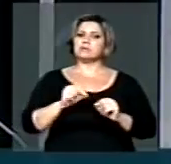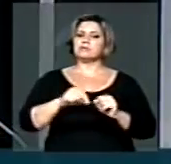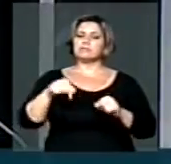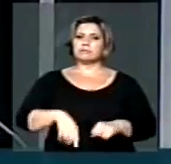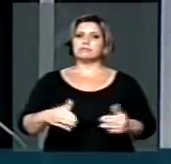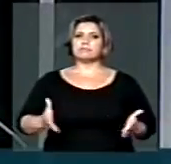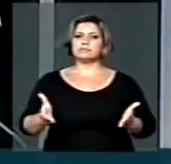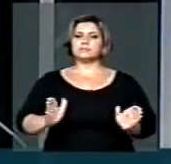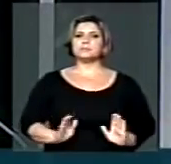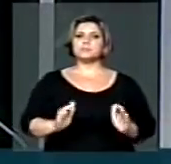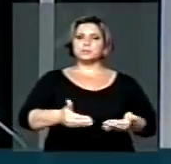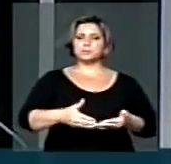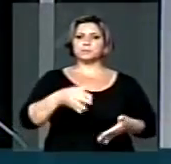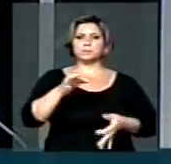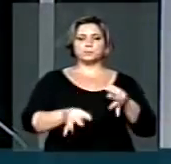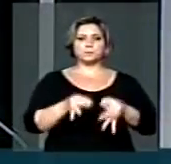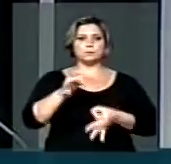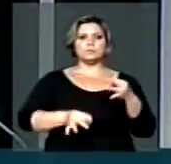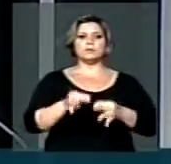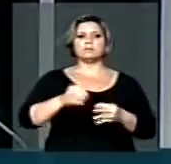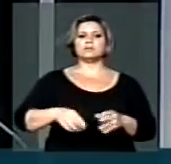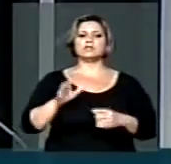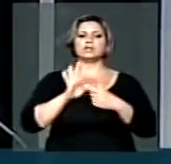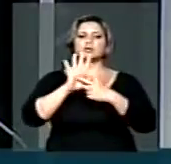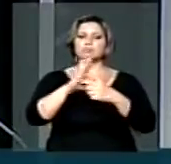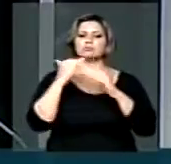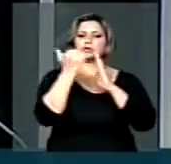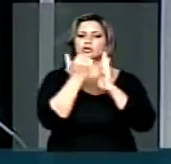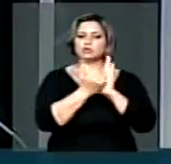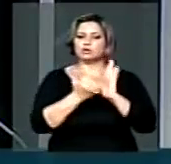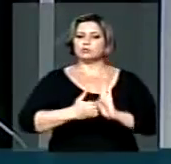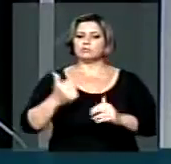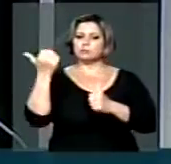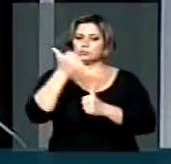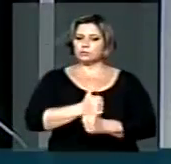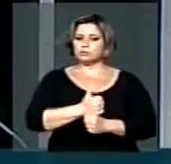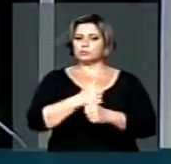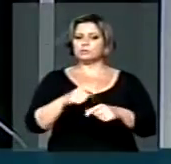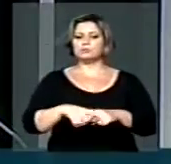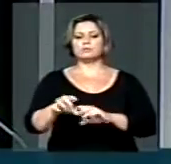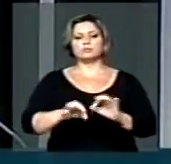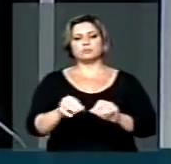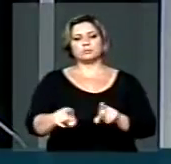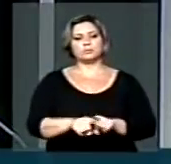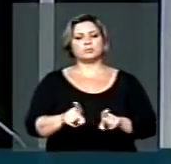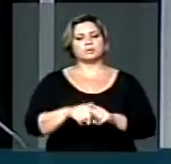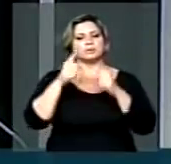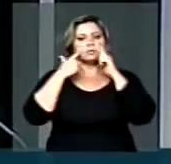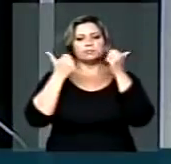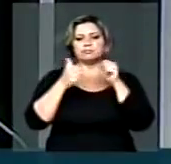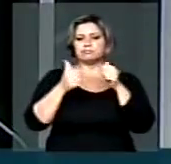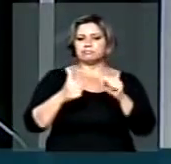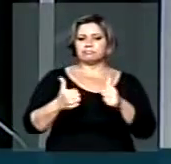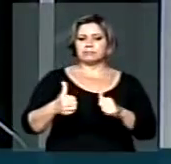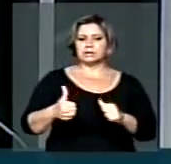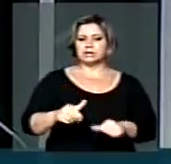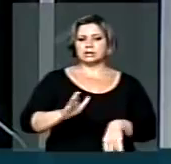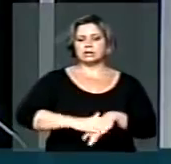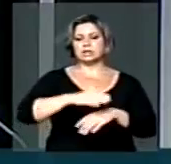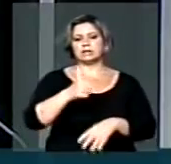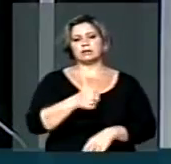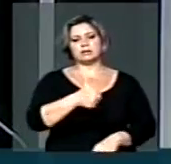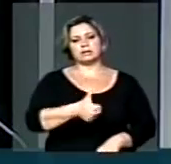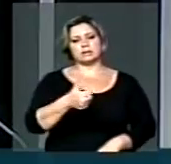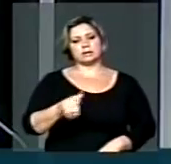na Comissão de Justiça, com a apresentação de um substitutivo que retrata a análise de mais de